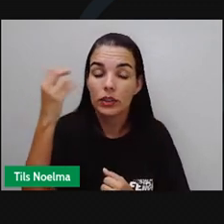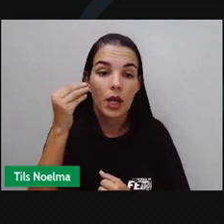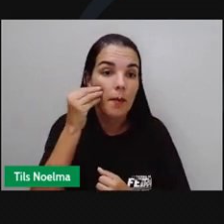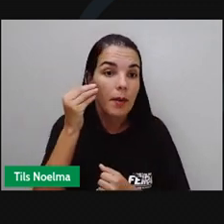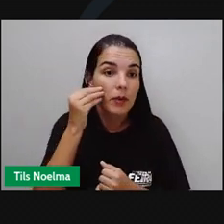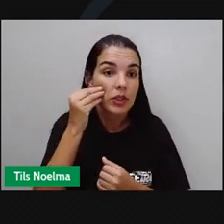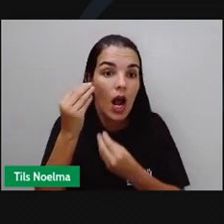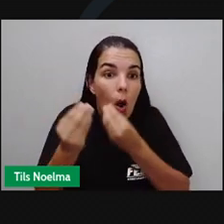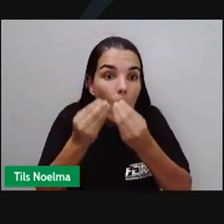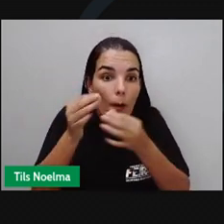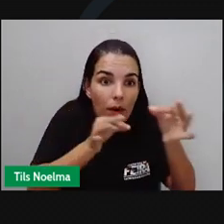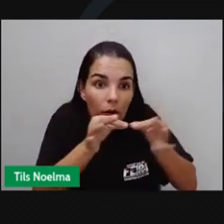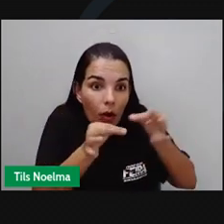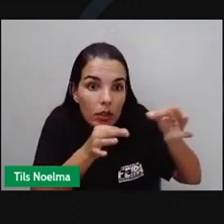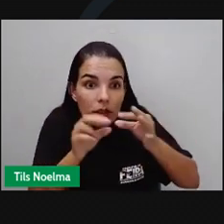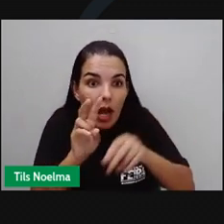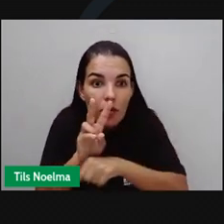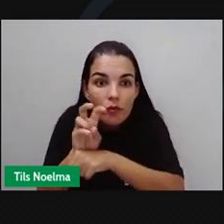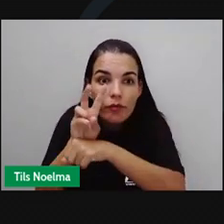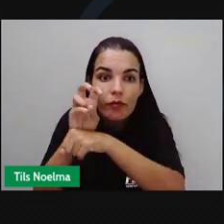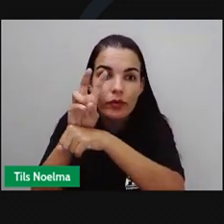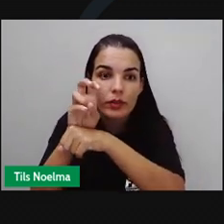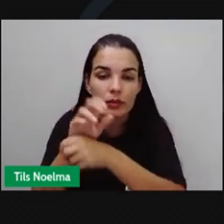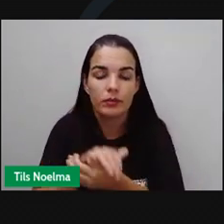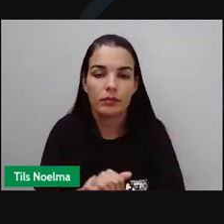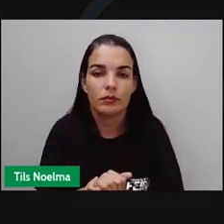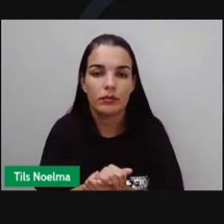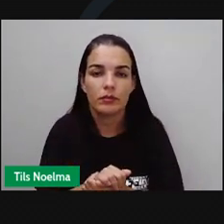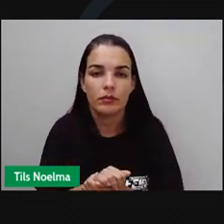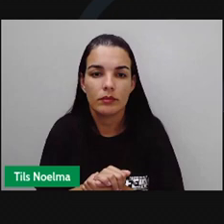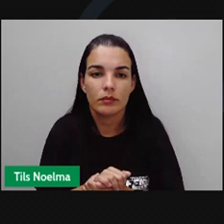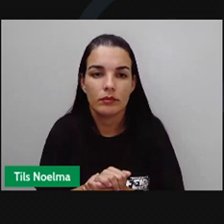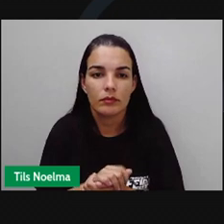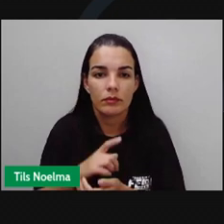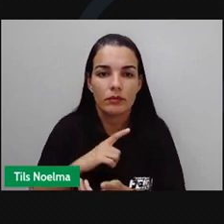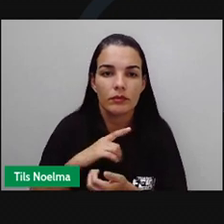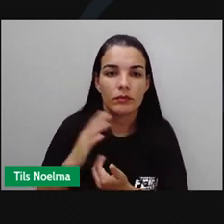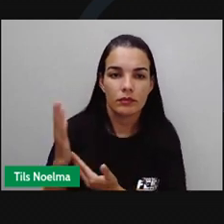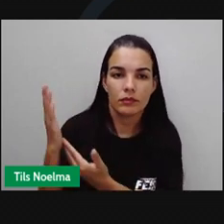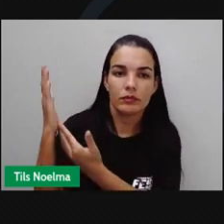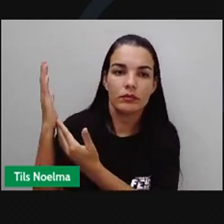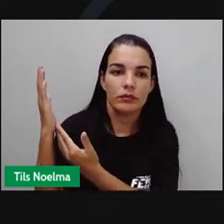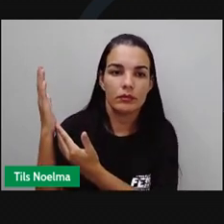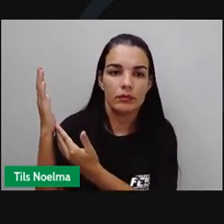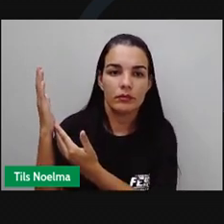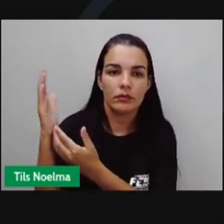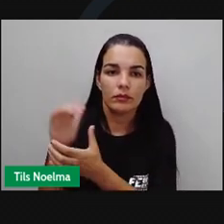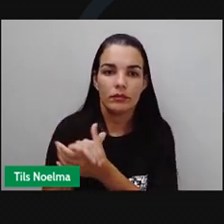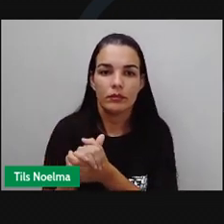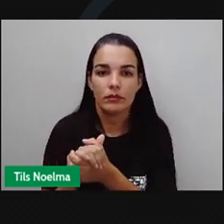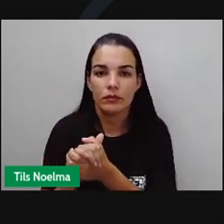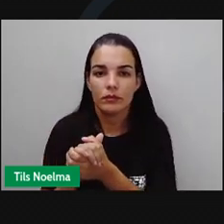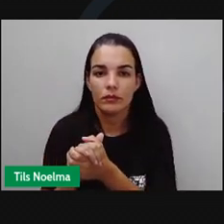estrutura completa do vírus. Alguns vírus podem ter uma camada adicional em volta deles.